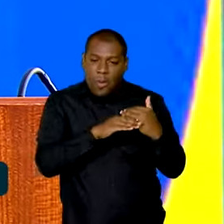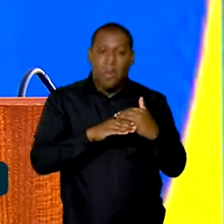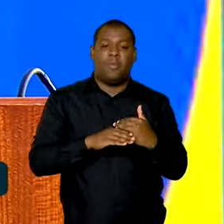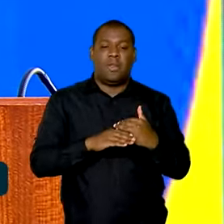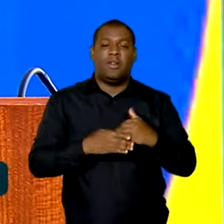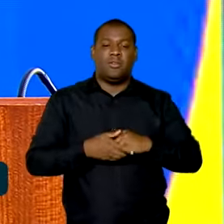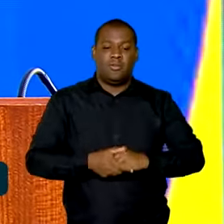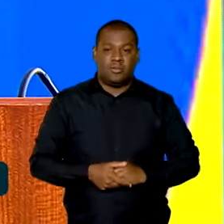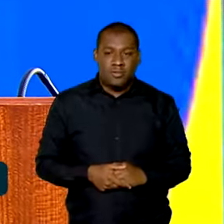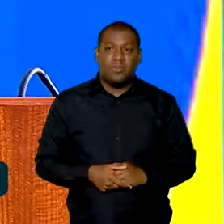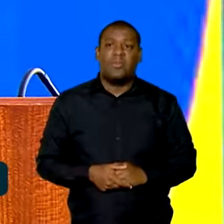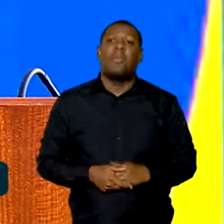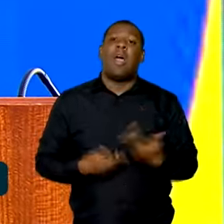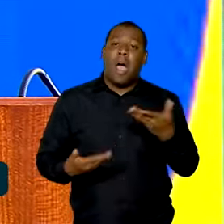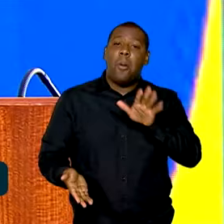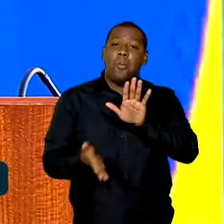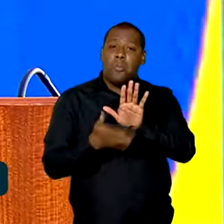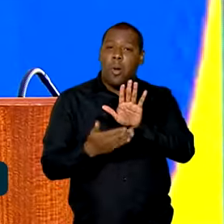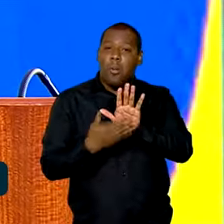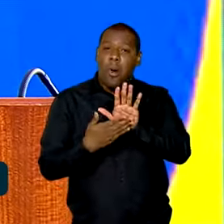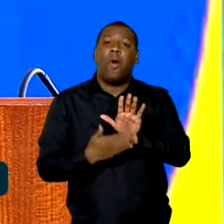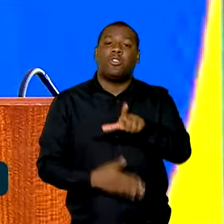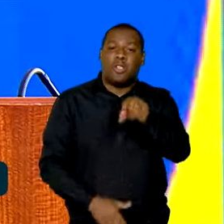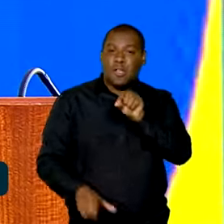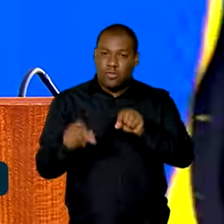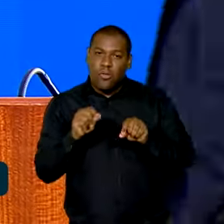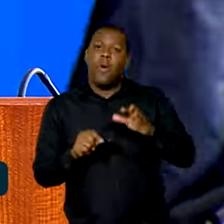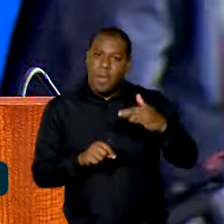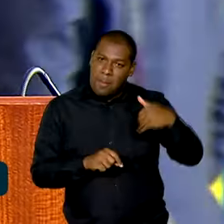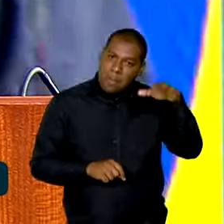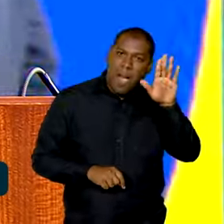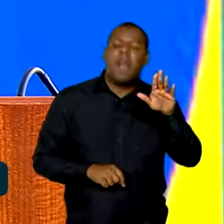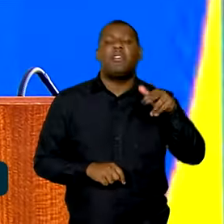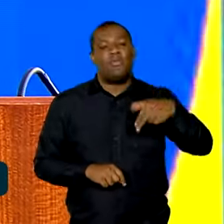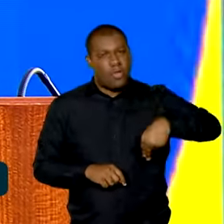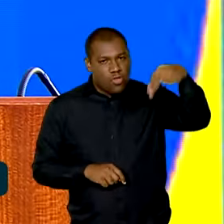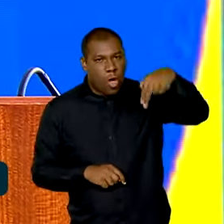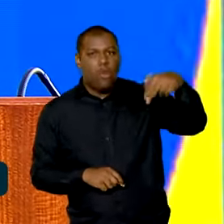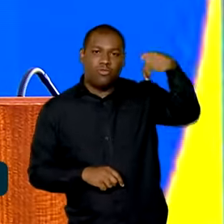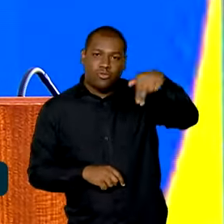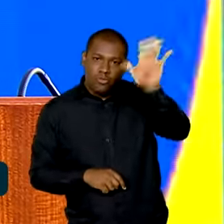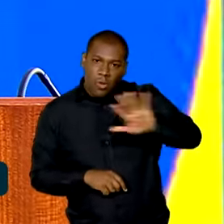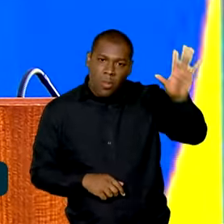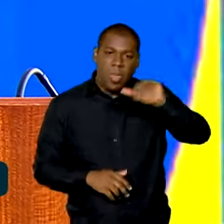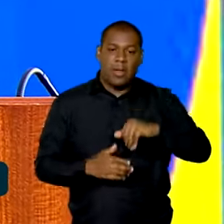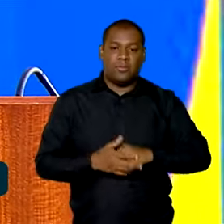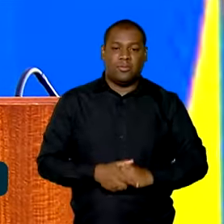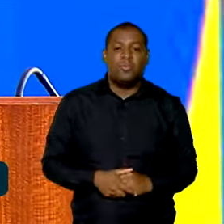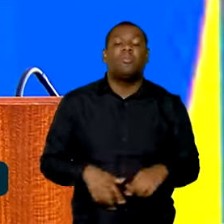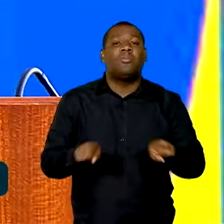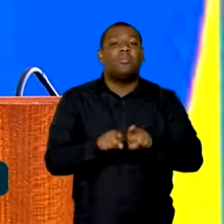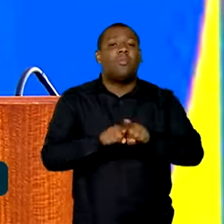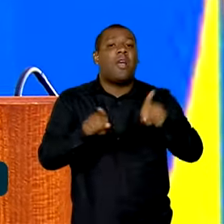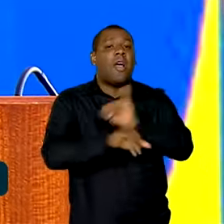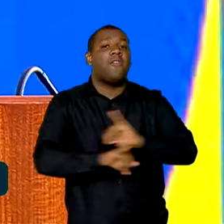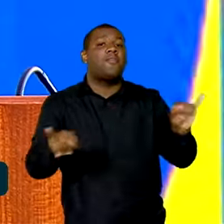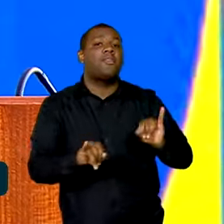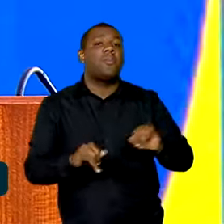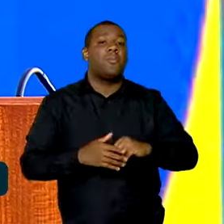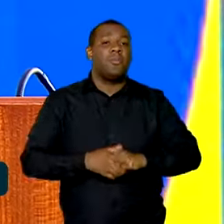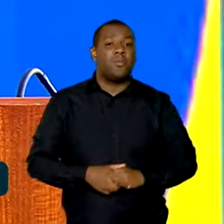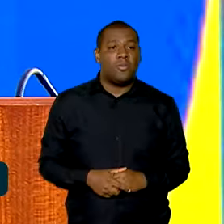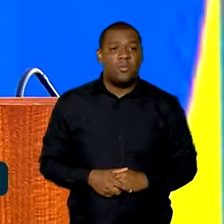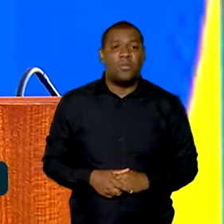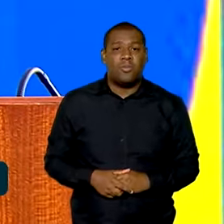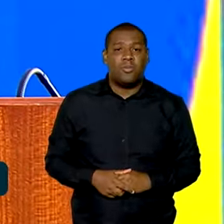foram as que tiveram mais propostas selecionadas. E quero também aqui comentar que nós olhamos